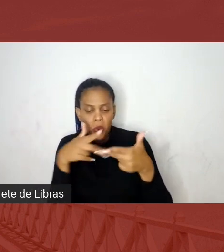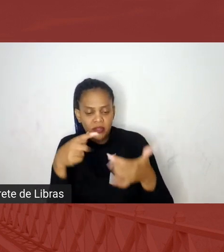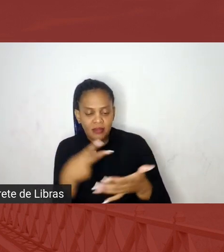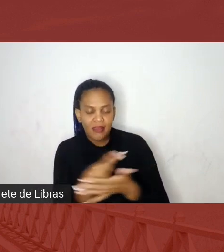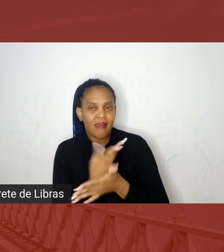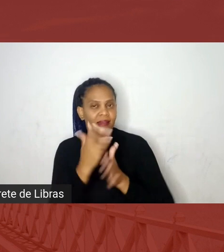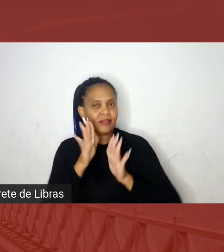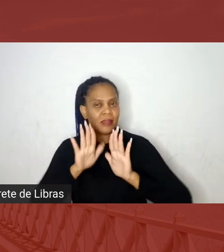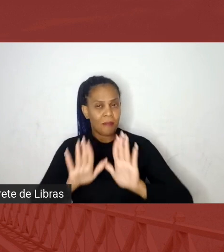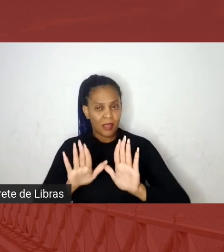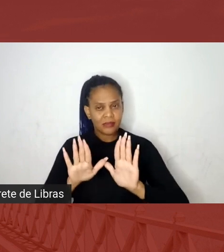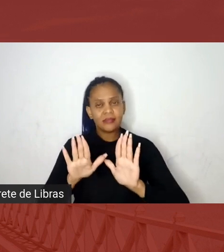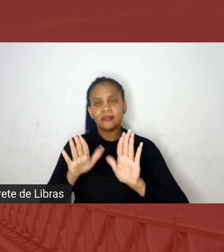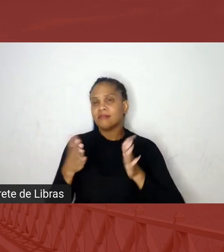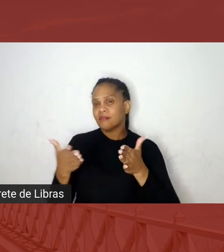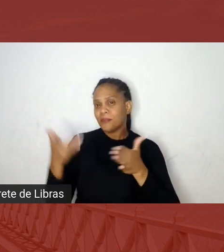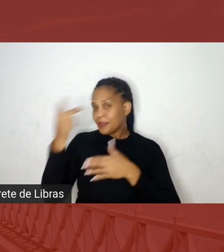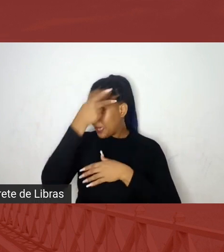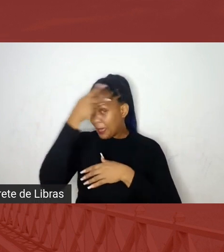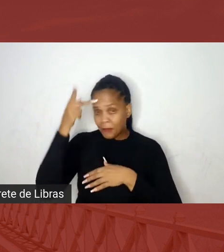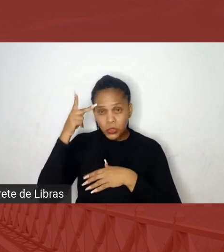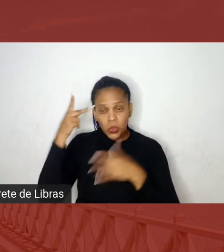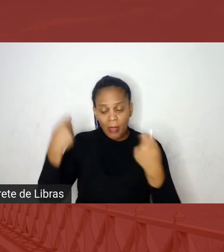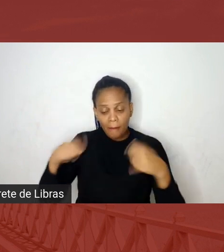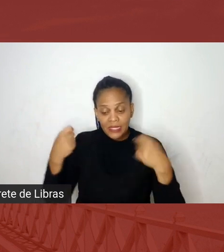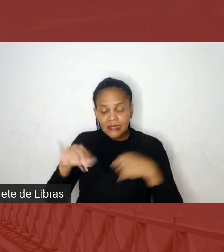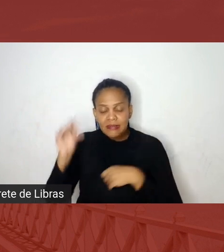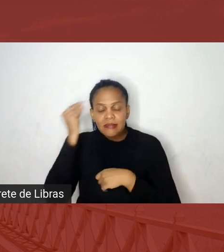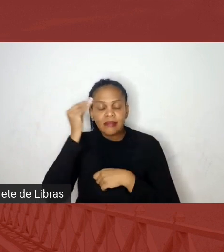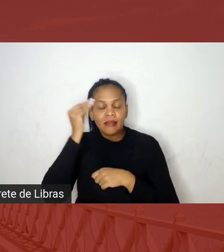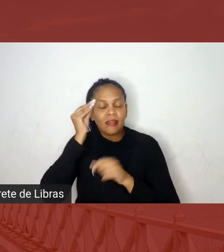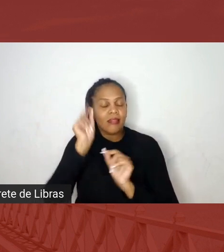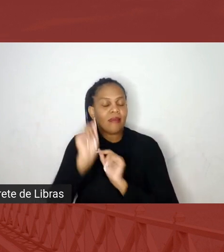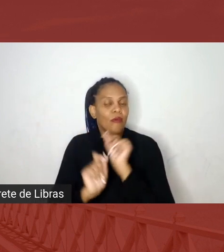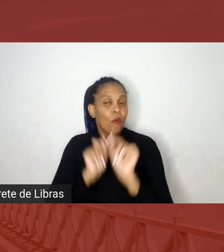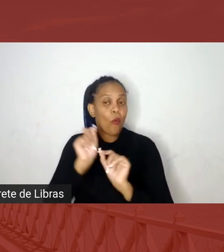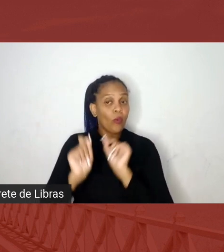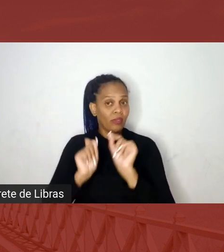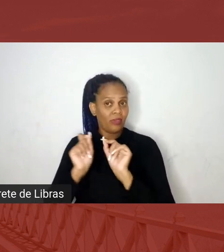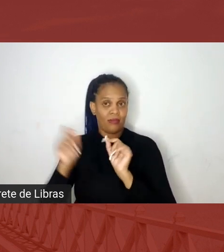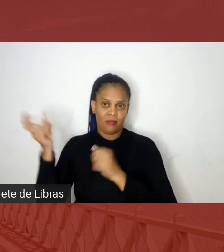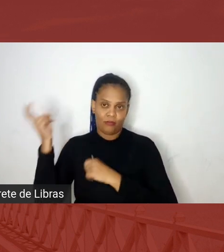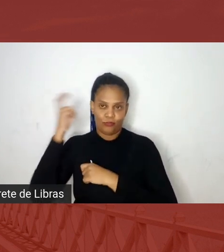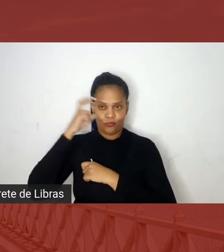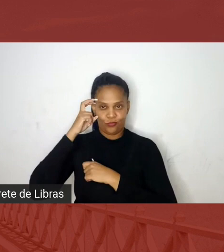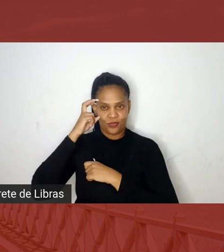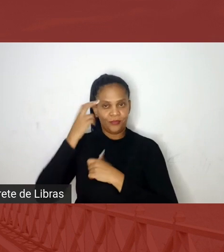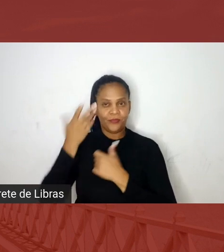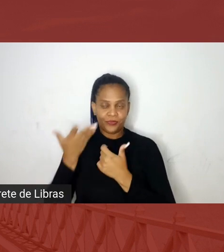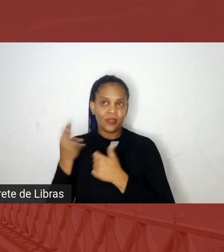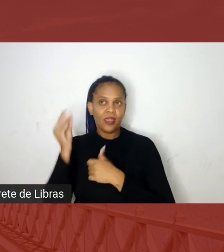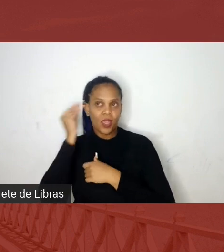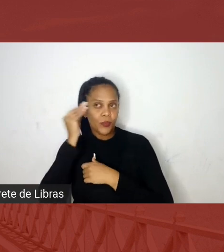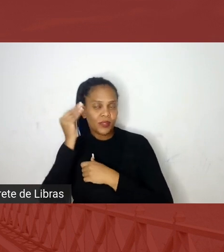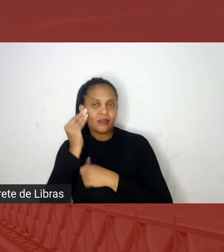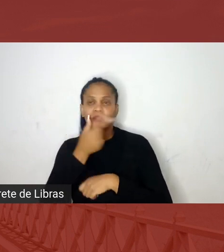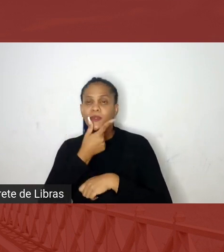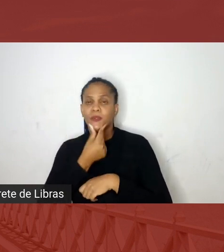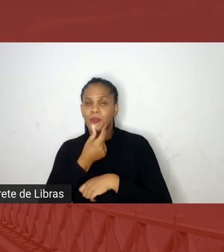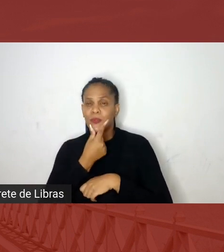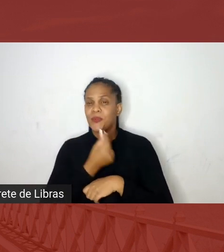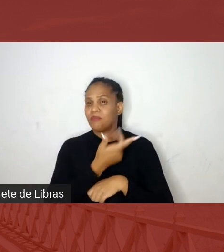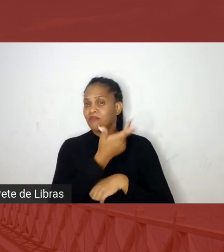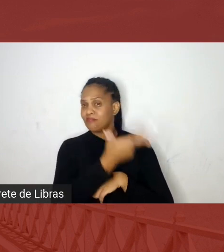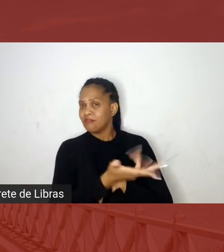convivência, entender o que que é a cultura, que eu até lembrei dessa questão do Boa Aventura, que eu comentei aqui, porque ele mesmo falou, pô, se eu quero entender